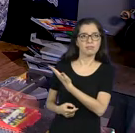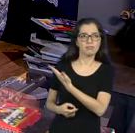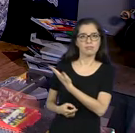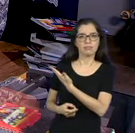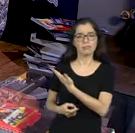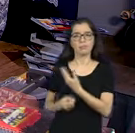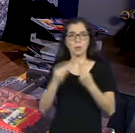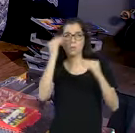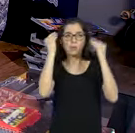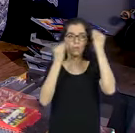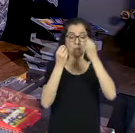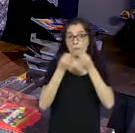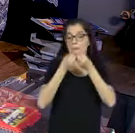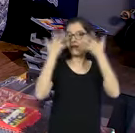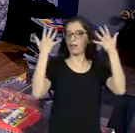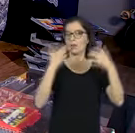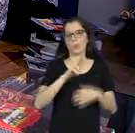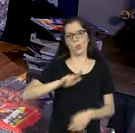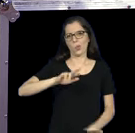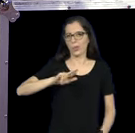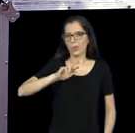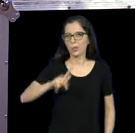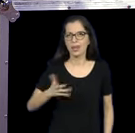Maquiagem não faz milagre.